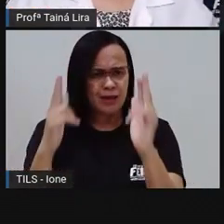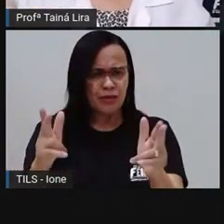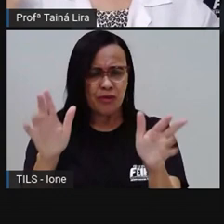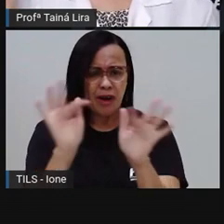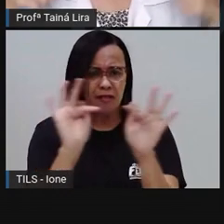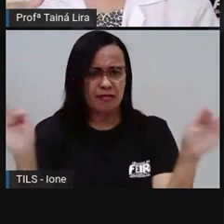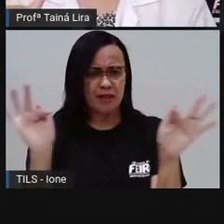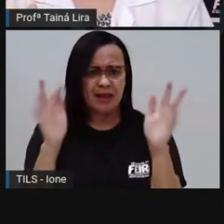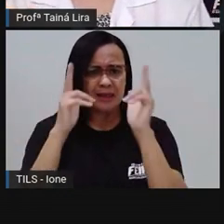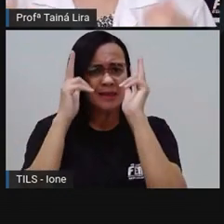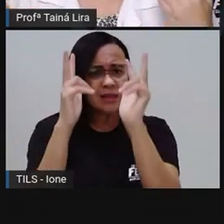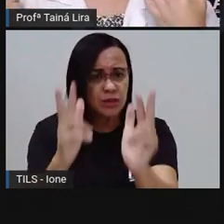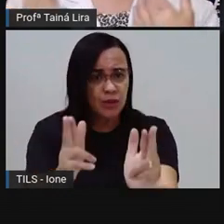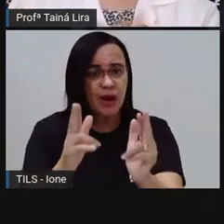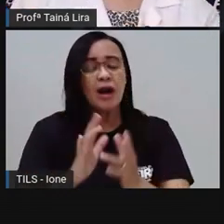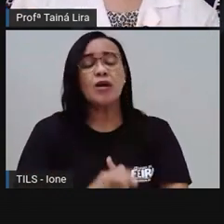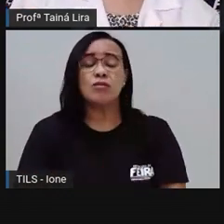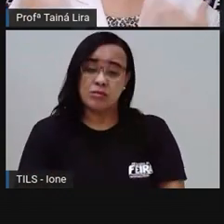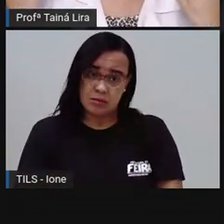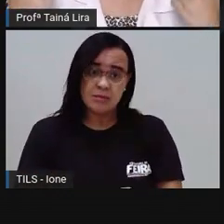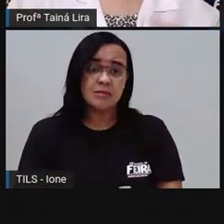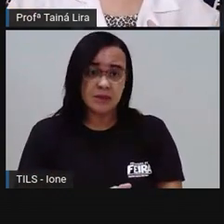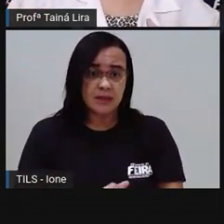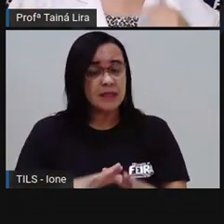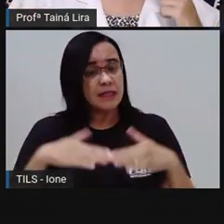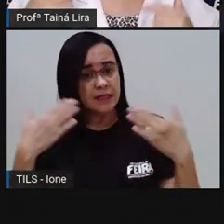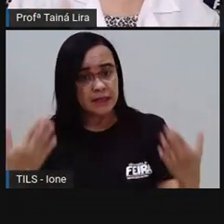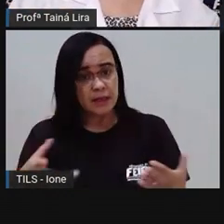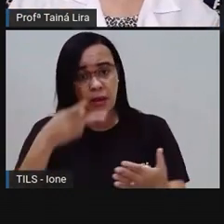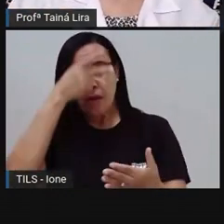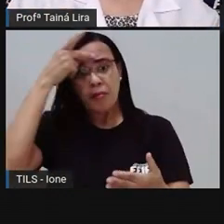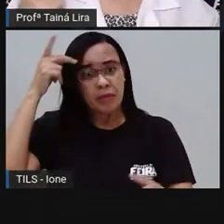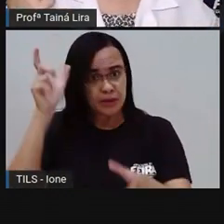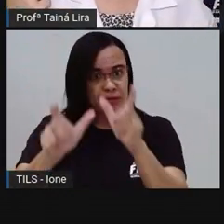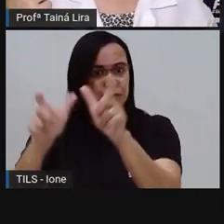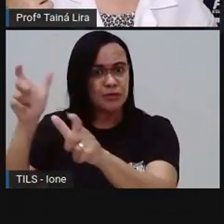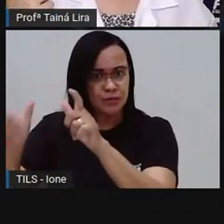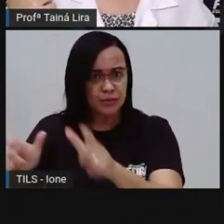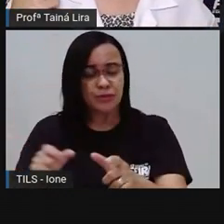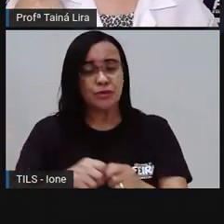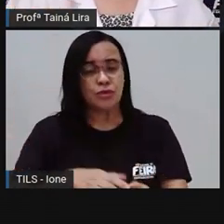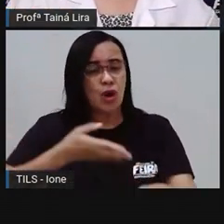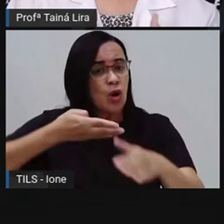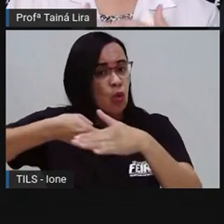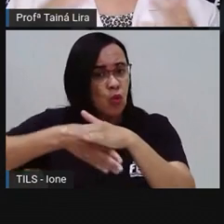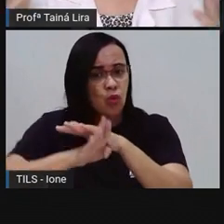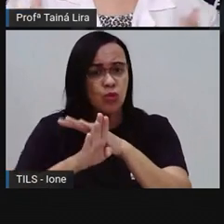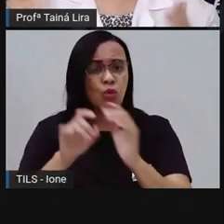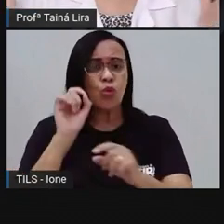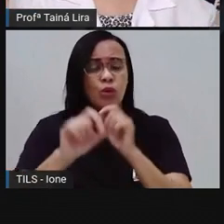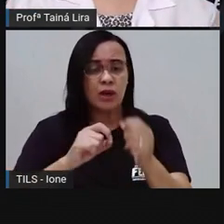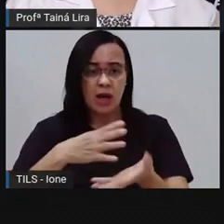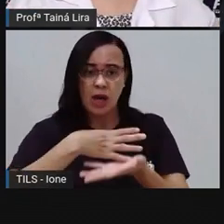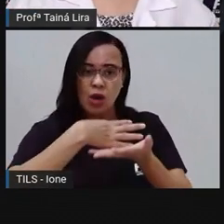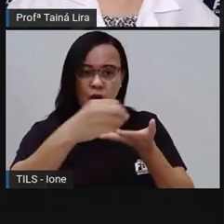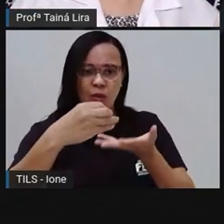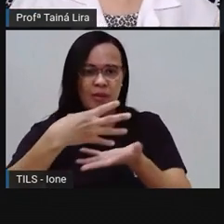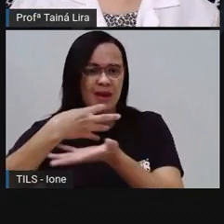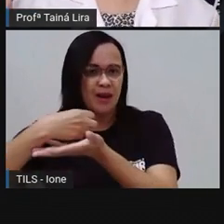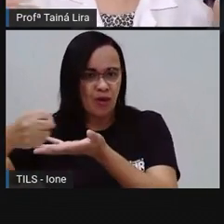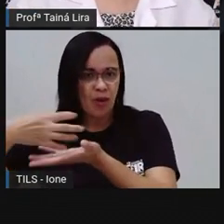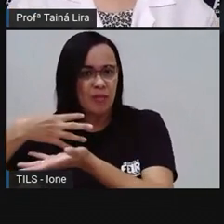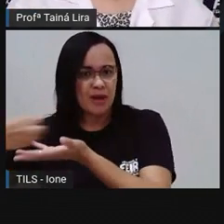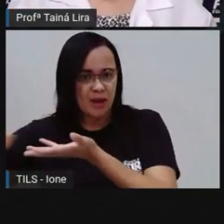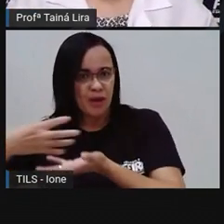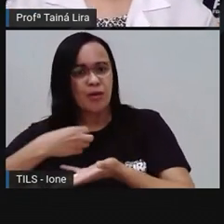E geralmente, até no nosso cotidiano, gente costuma adotar esses bordões que eles